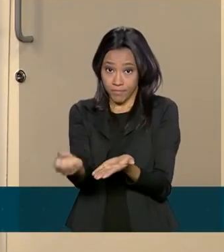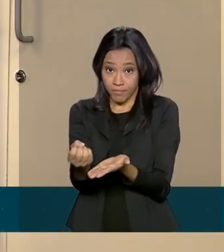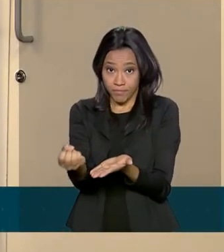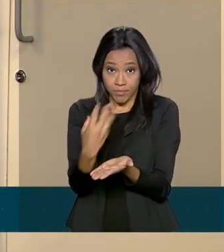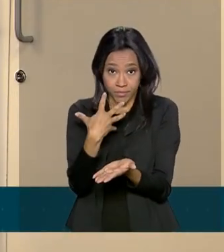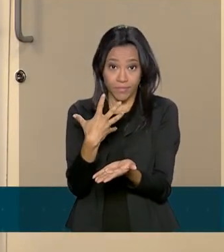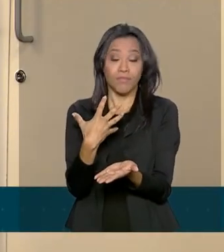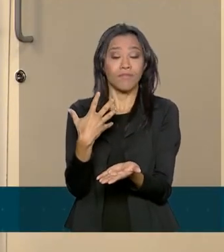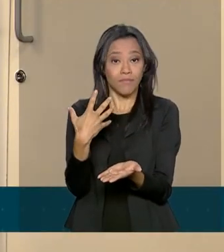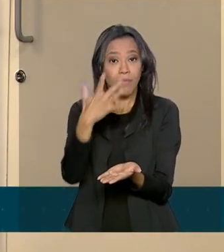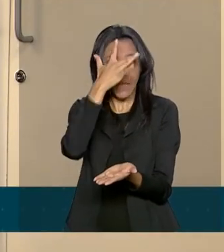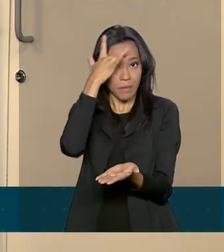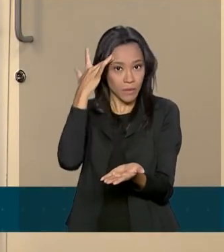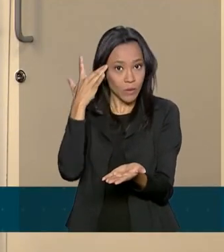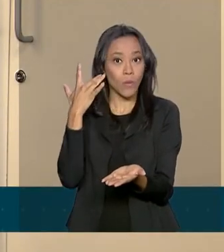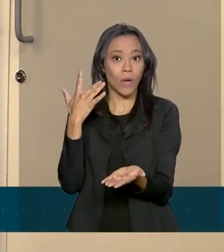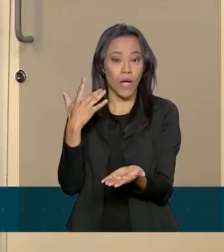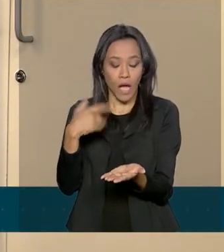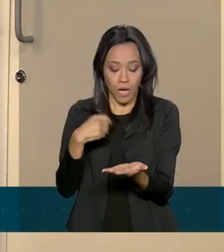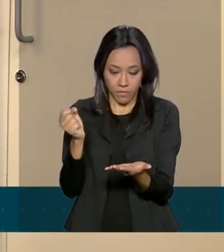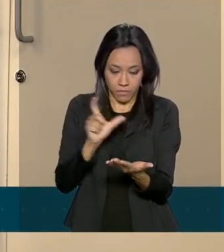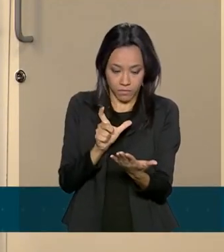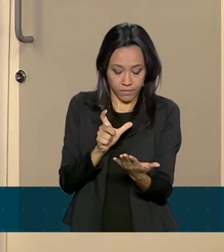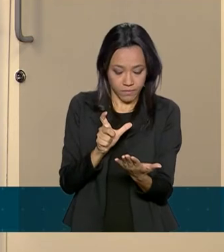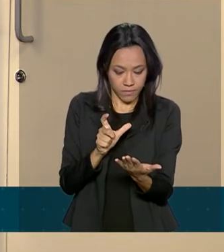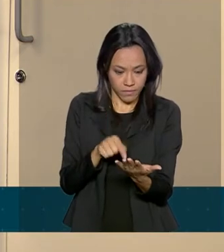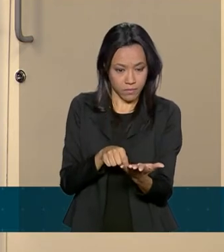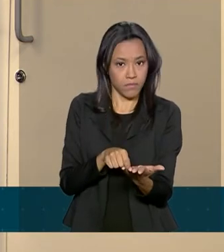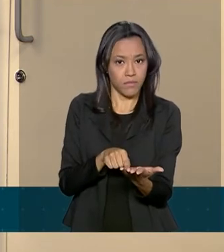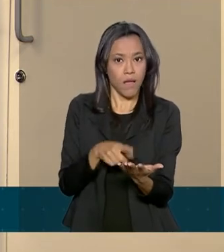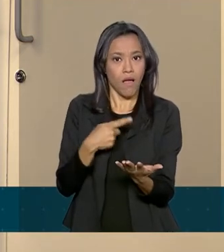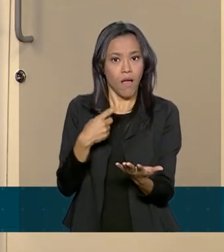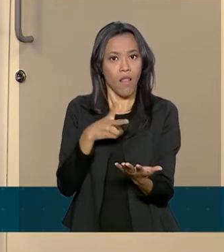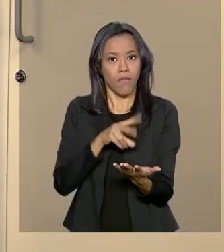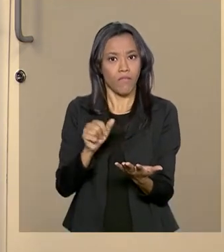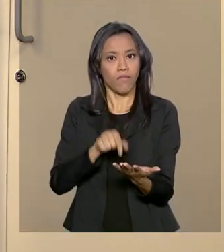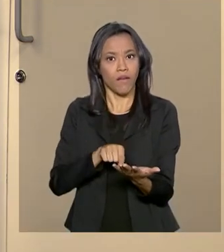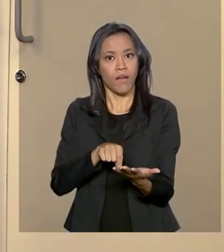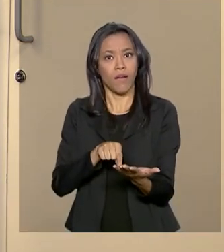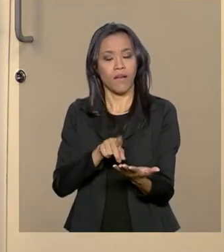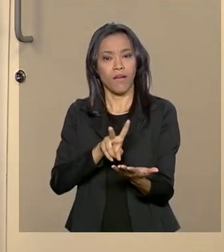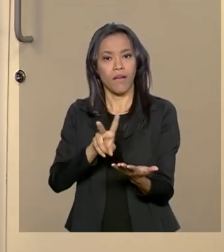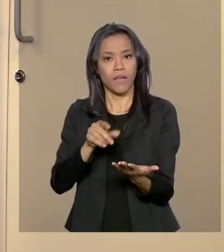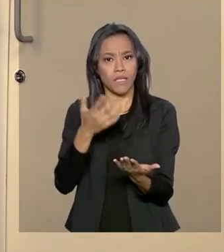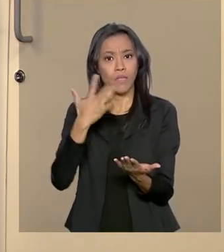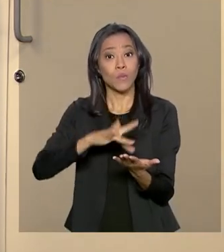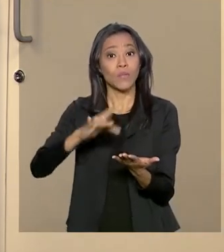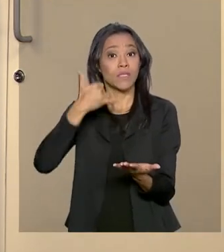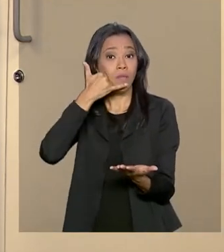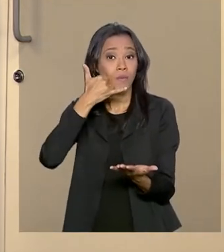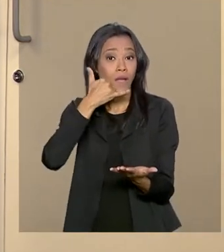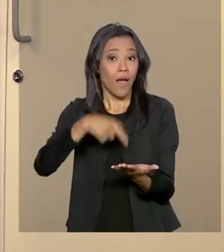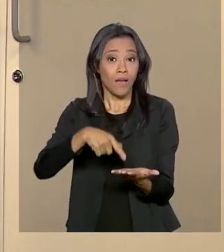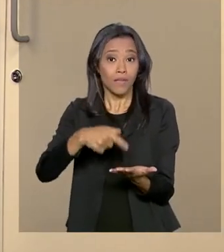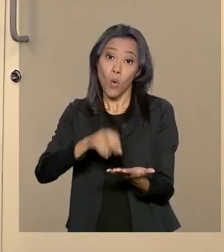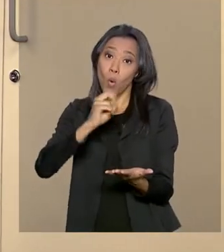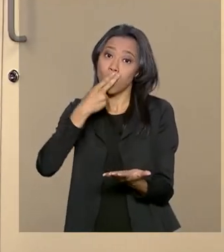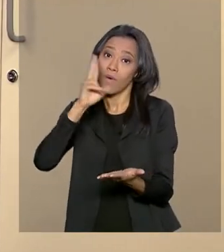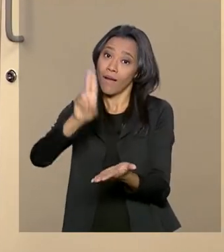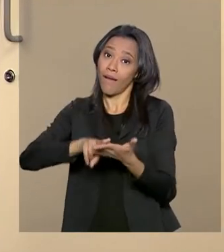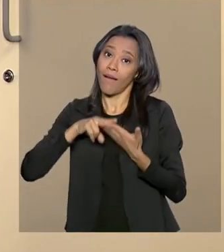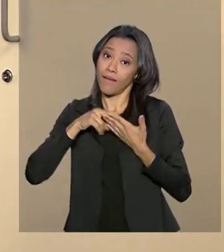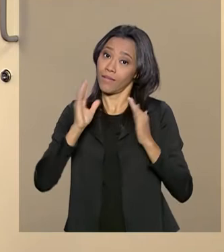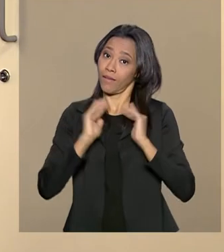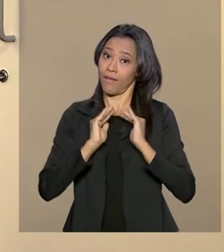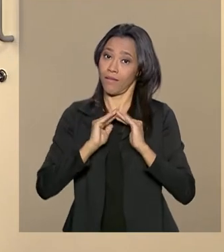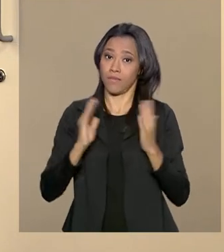no consumidor, ele vai ser cientificado. Afinal, vai praticamente pular um pop-up na tela do celular dele ou chegar uma correspondência em casa. E,